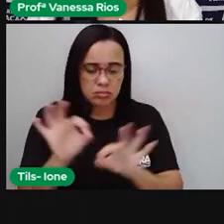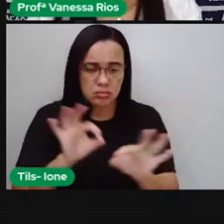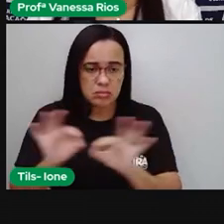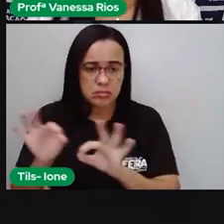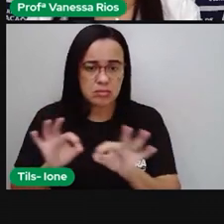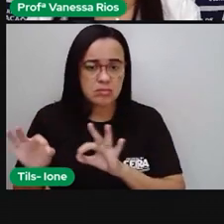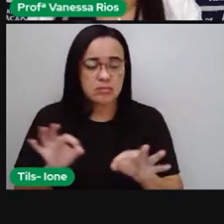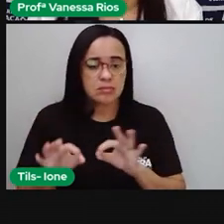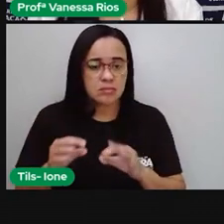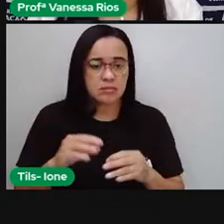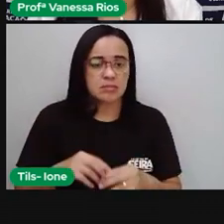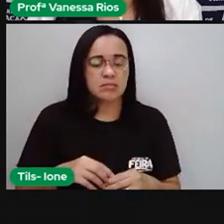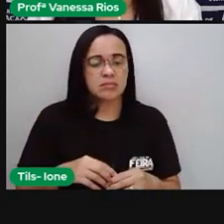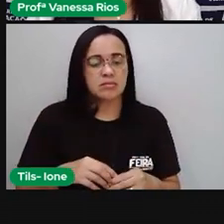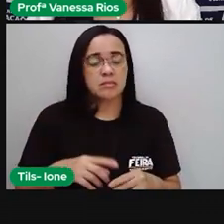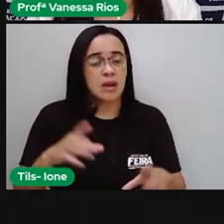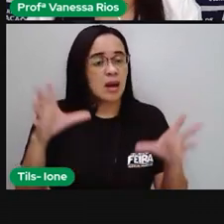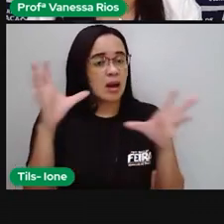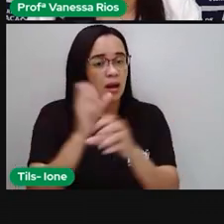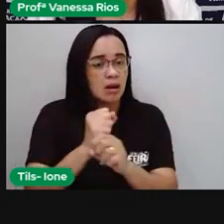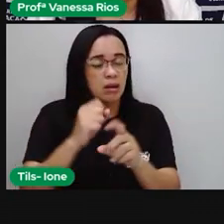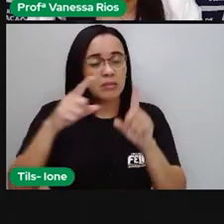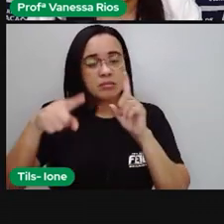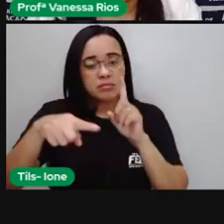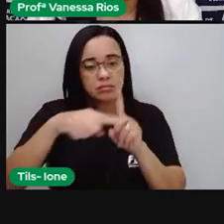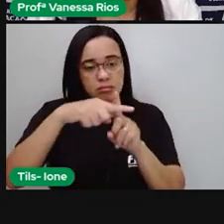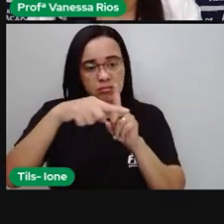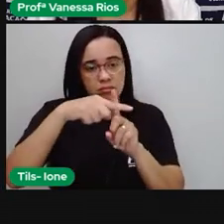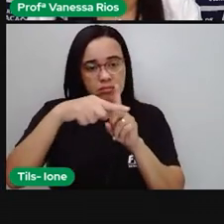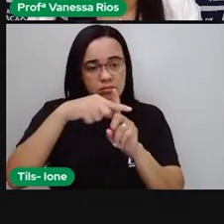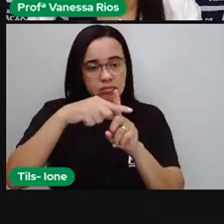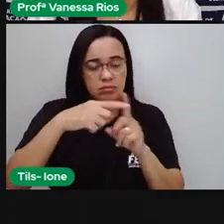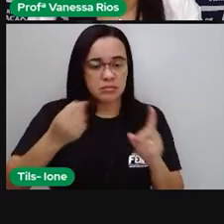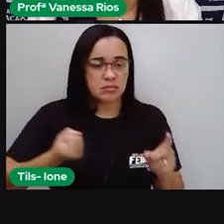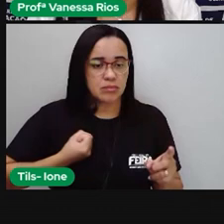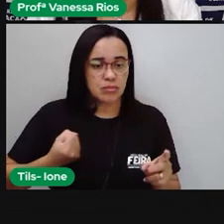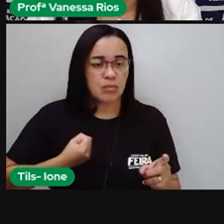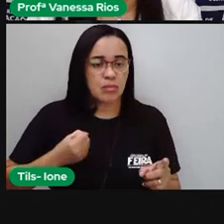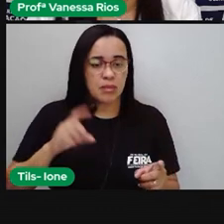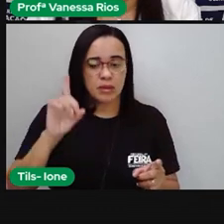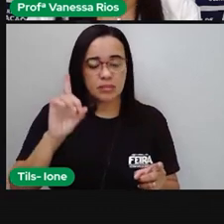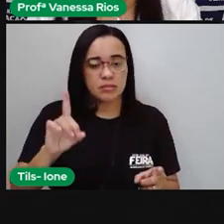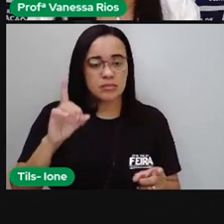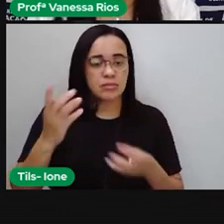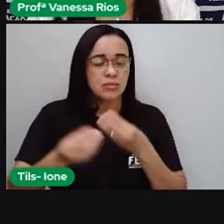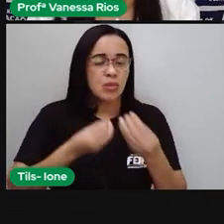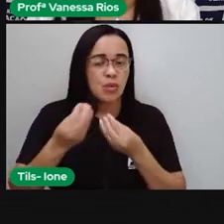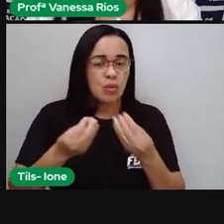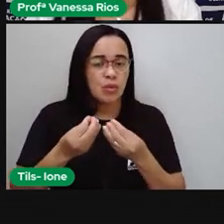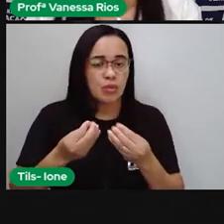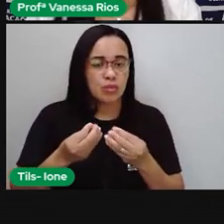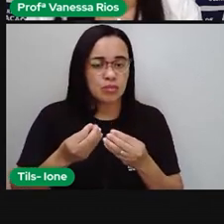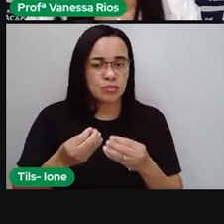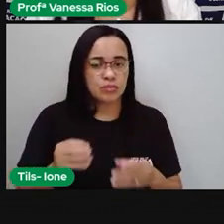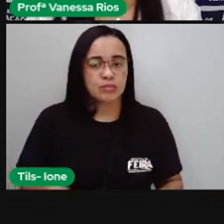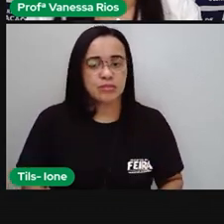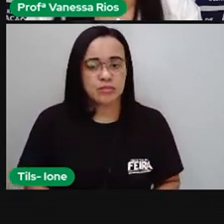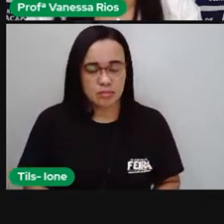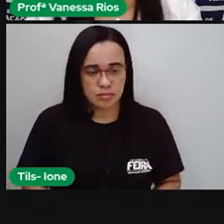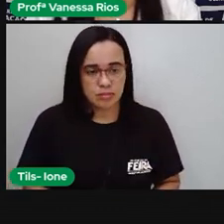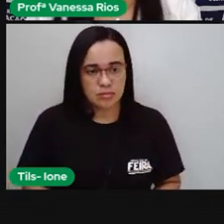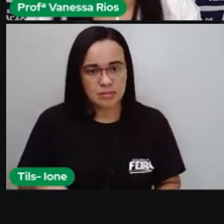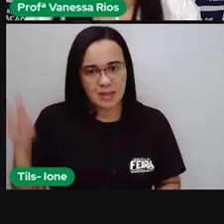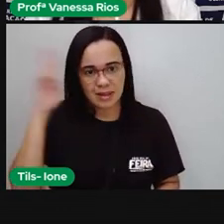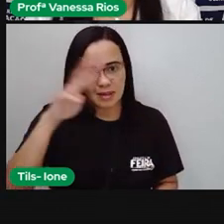da adição quando a gente utiliza números decimais. Olha só o alinhamento, vírgula